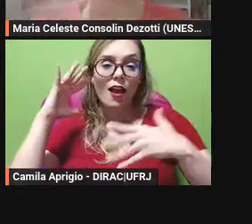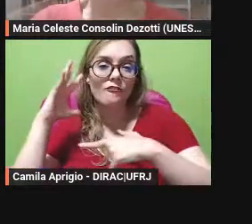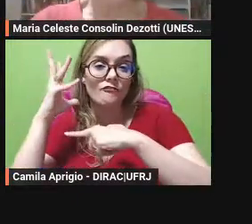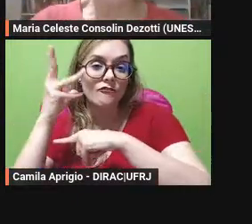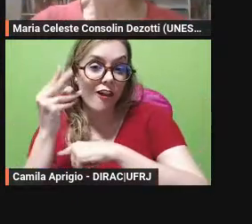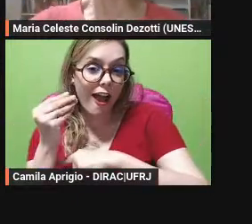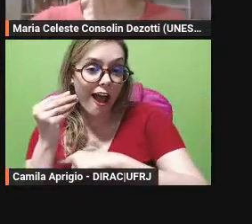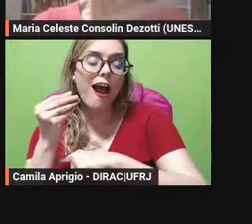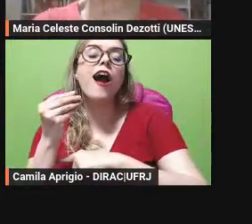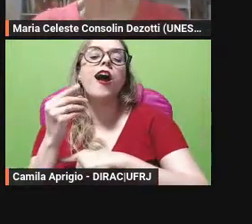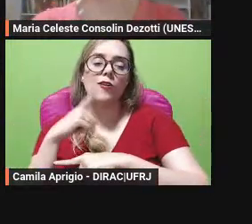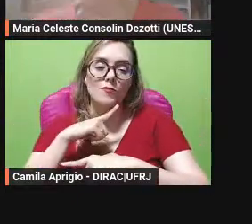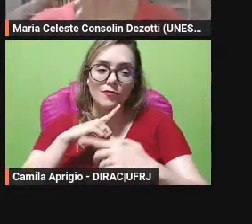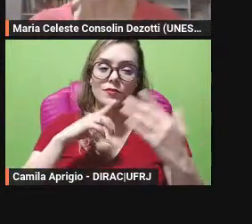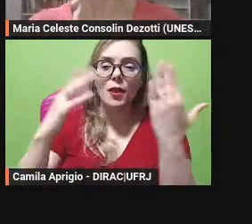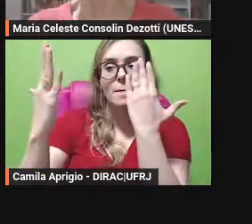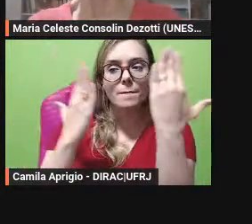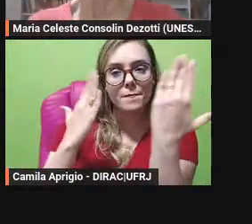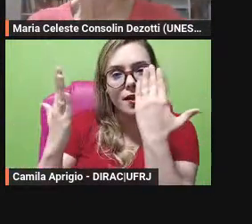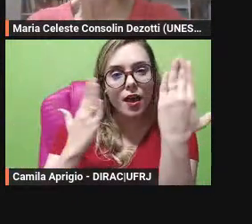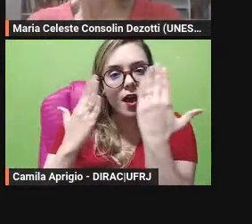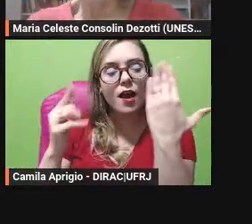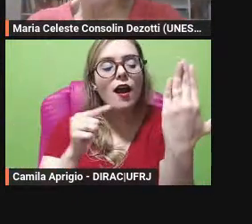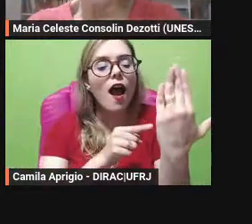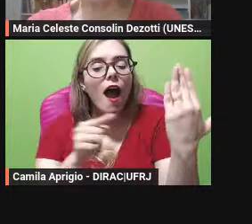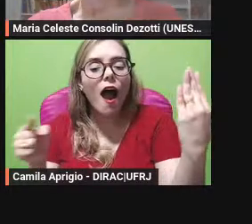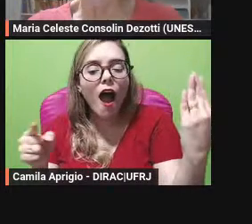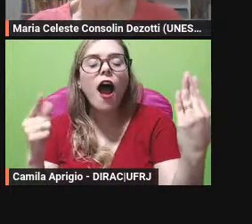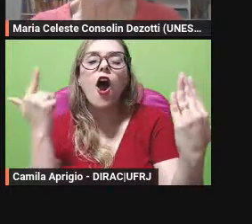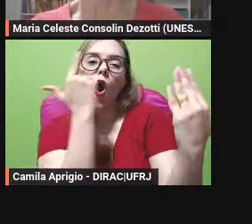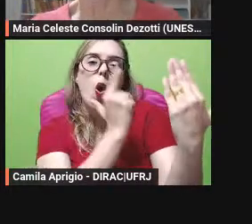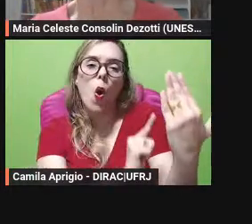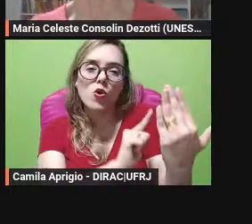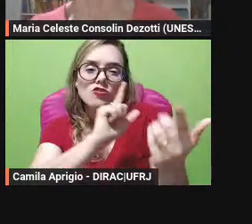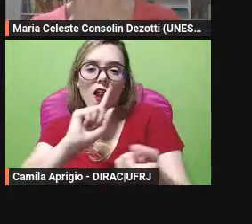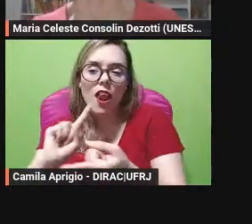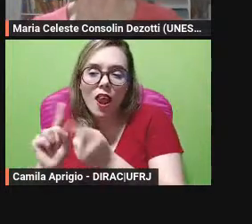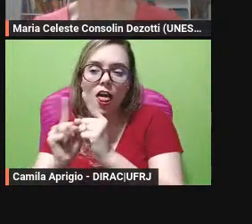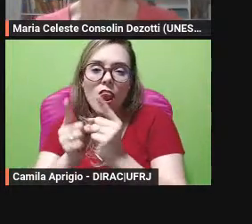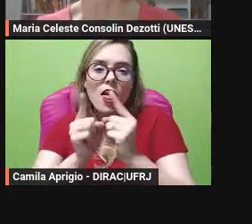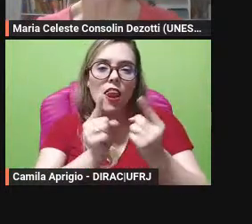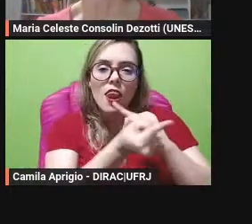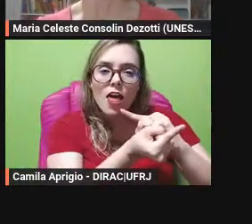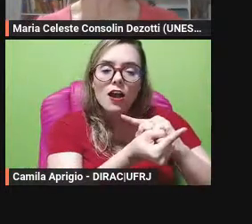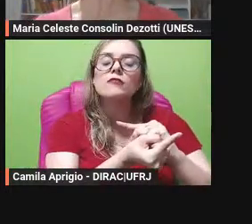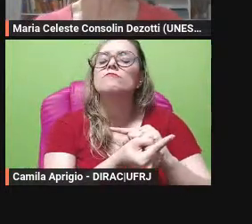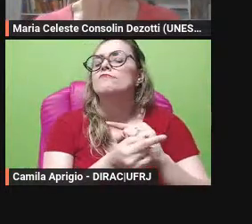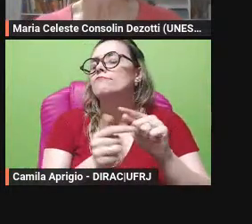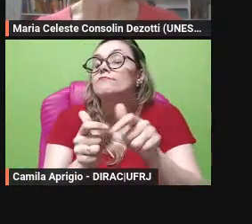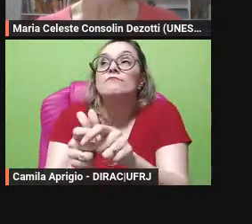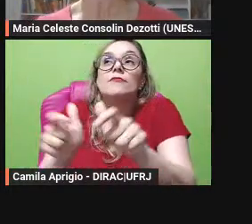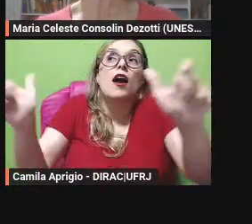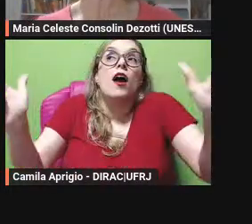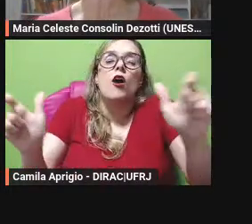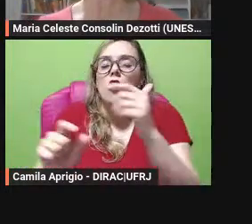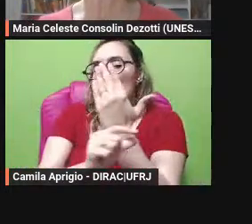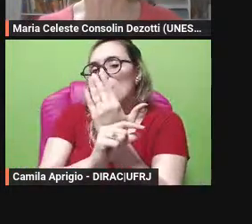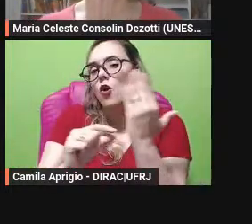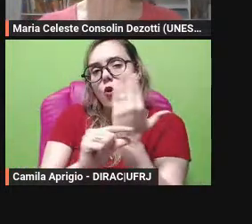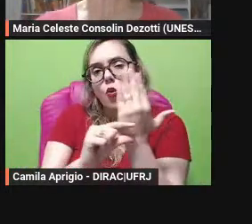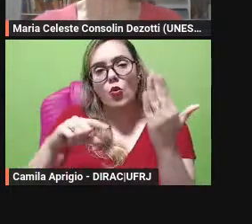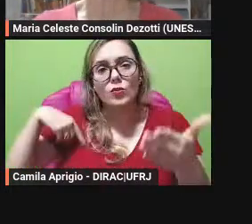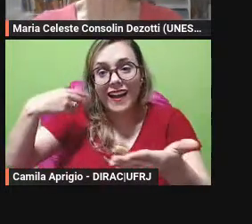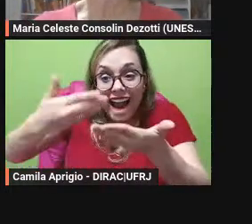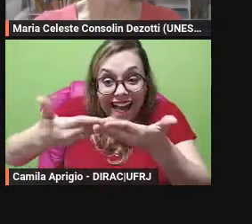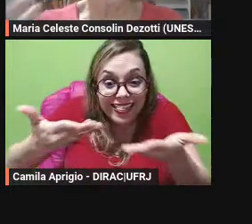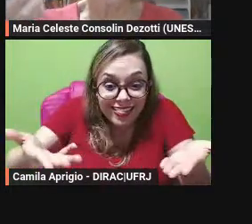parafraseado e parodiado por inúmeros autores até hoje mas sobretudo